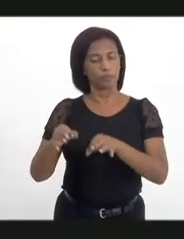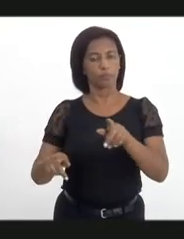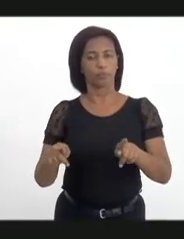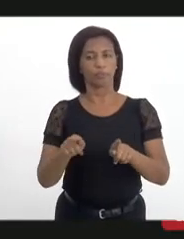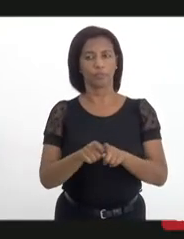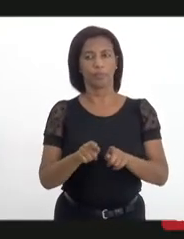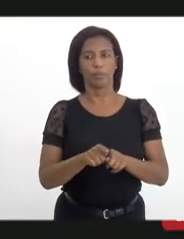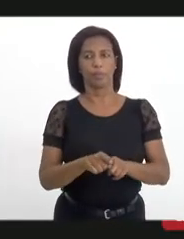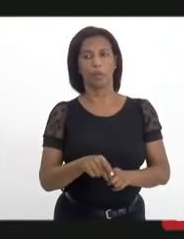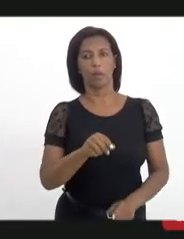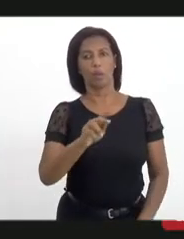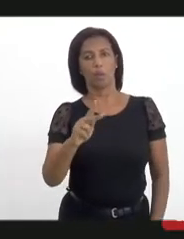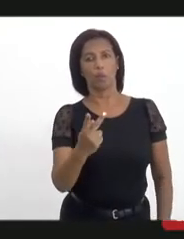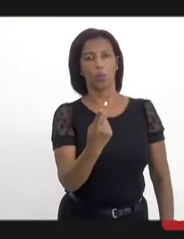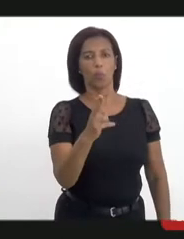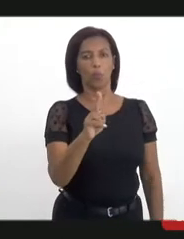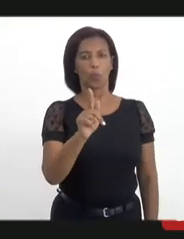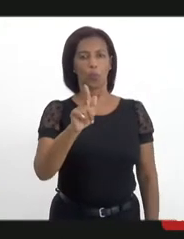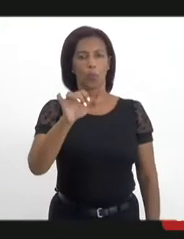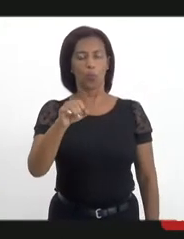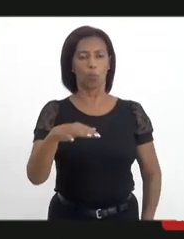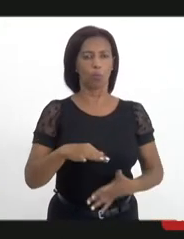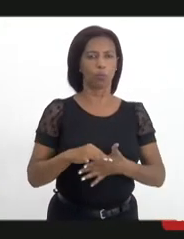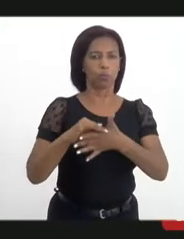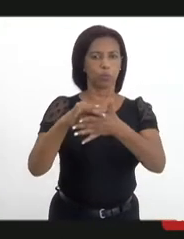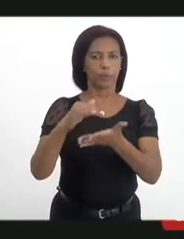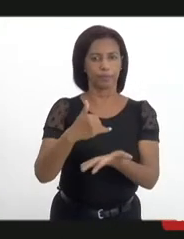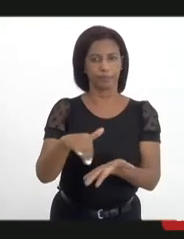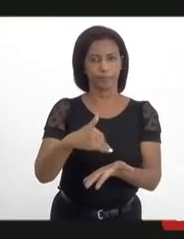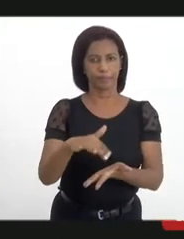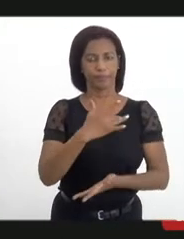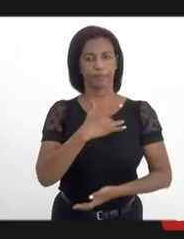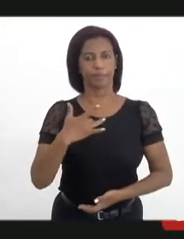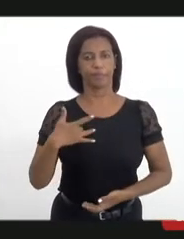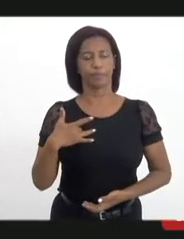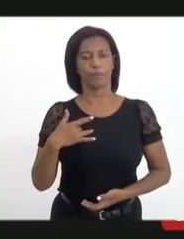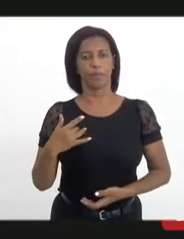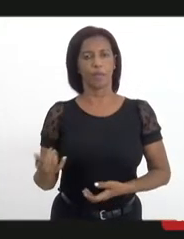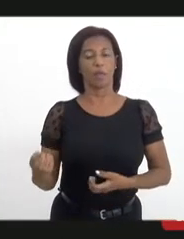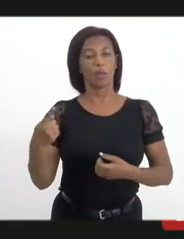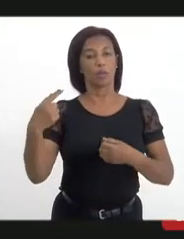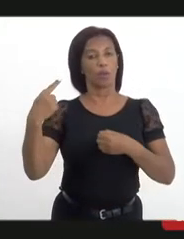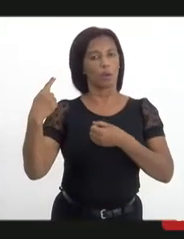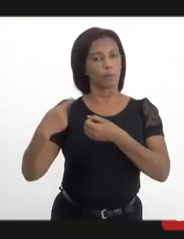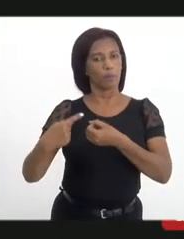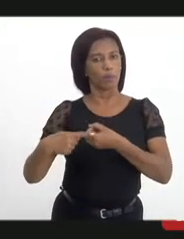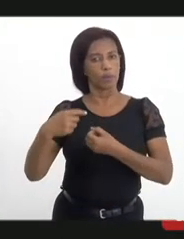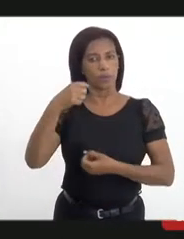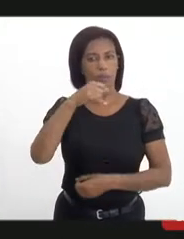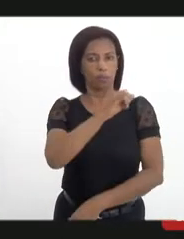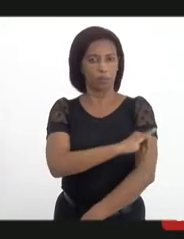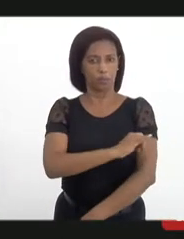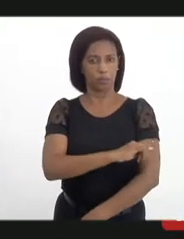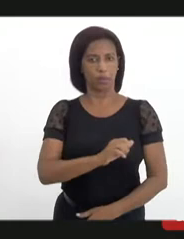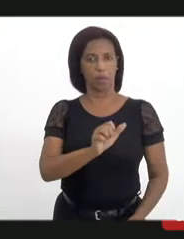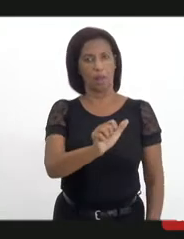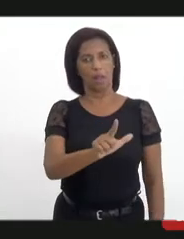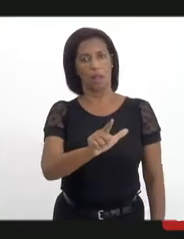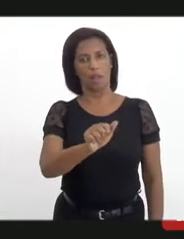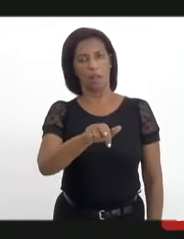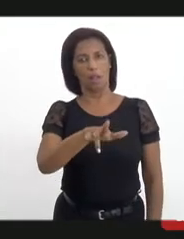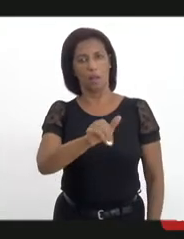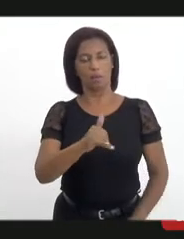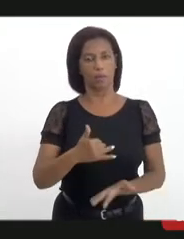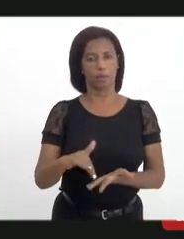Doutor Hugo Fagundes, representando a Secretaria de Saúde do município do Rio de Janeiro. Senhora Laura Carneiro,